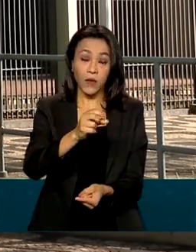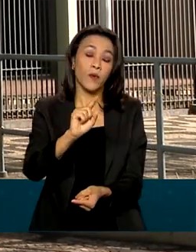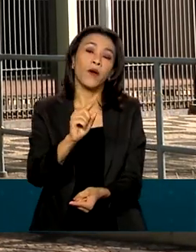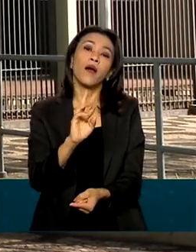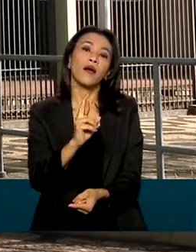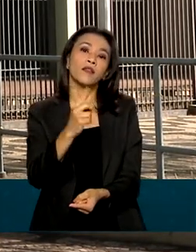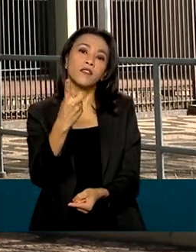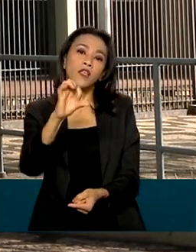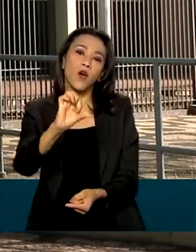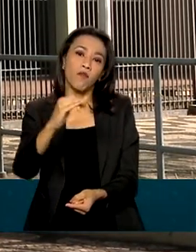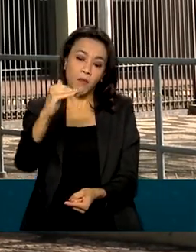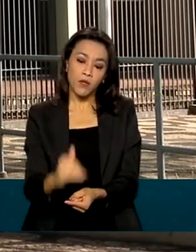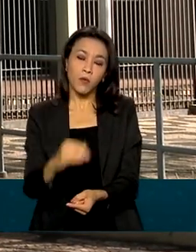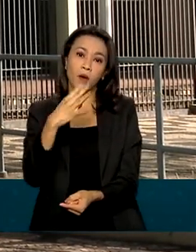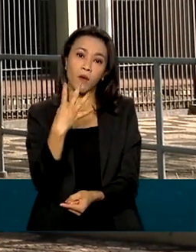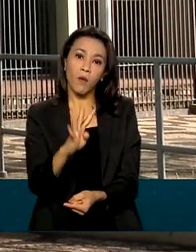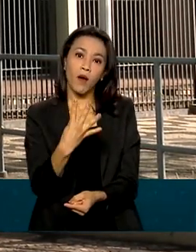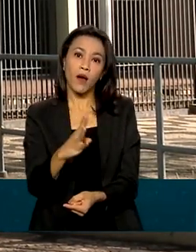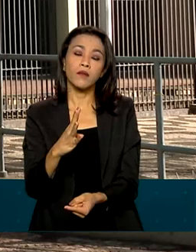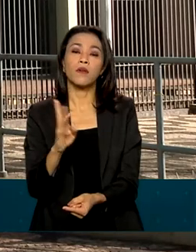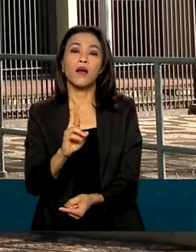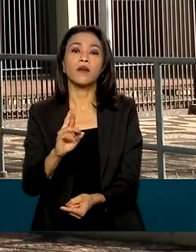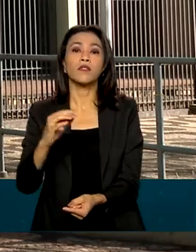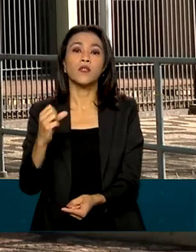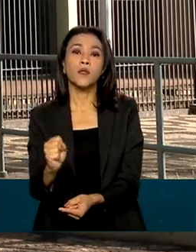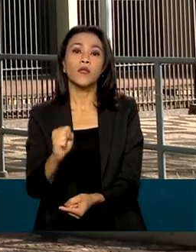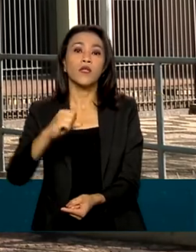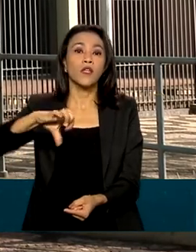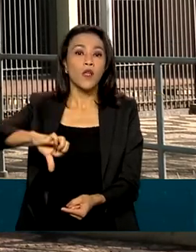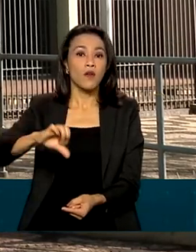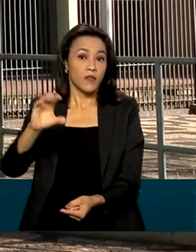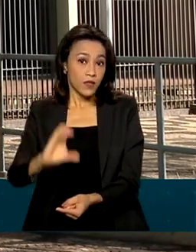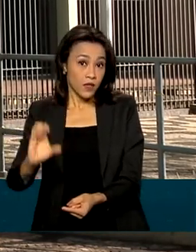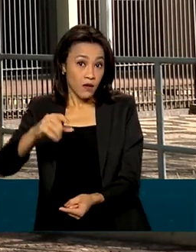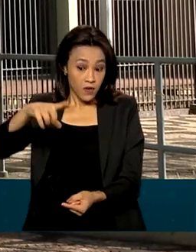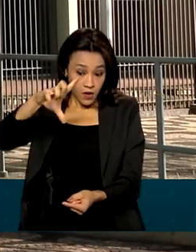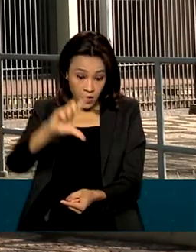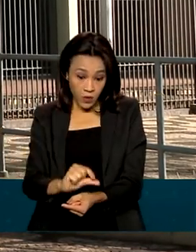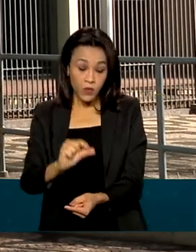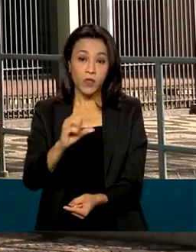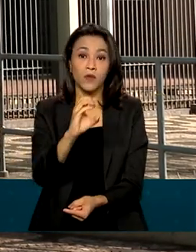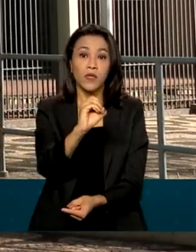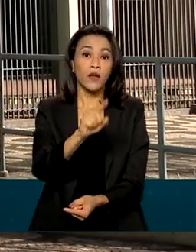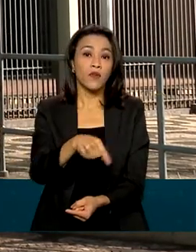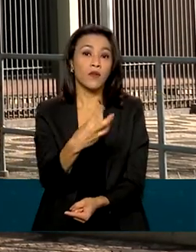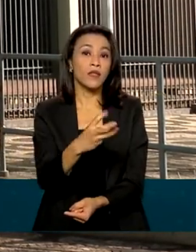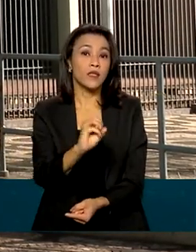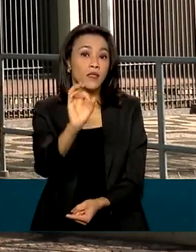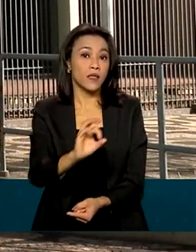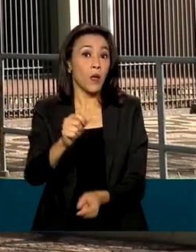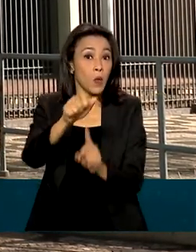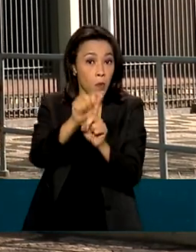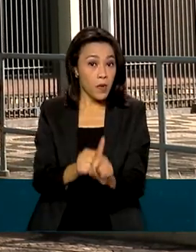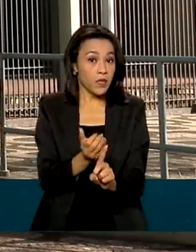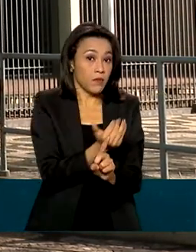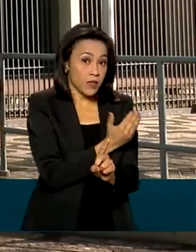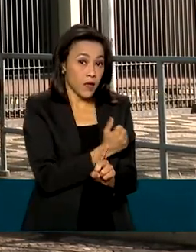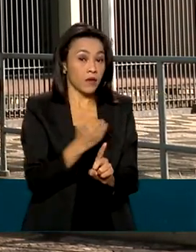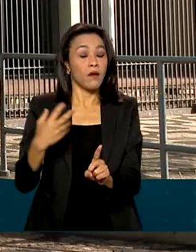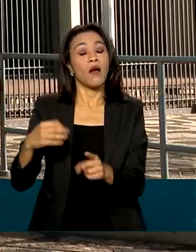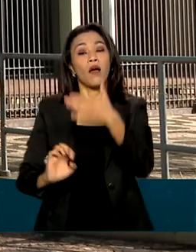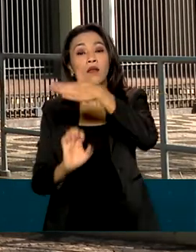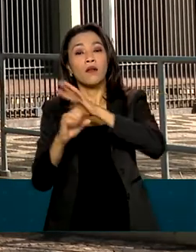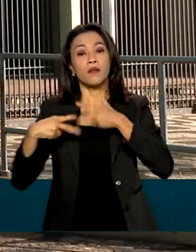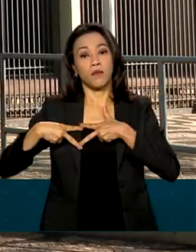para R$,89, uma queda de 30 centavos. No mês passado, a Petrobras já